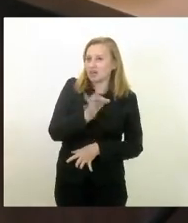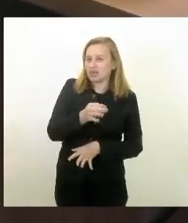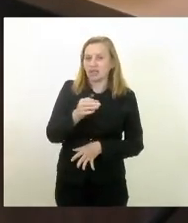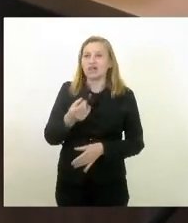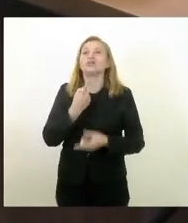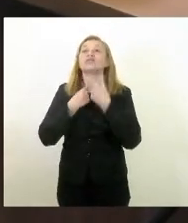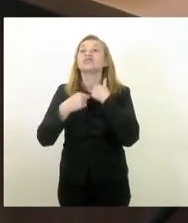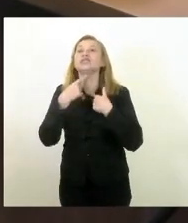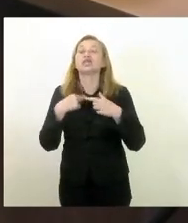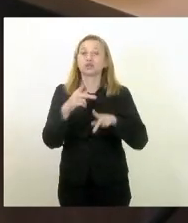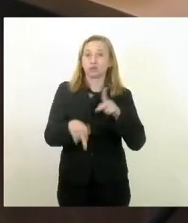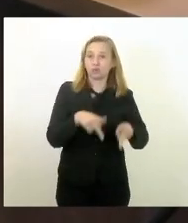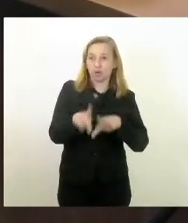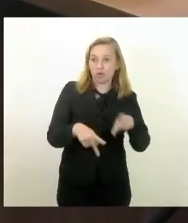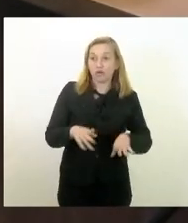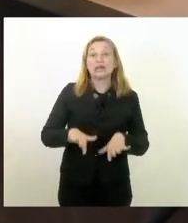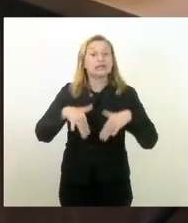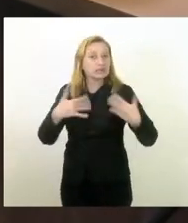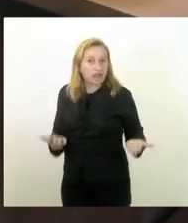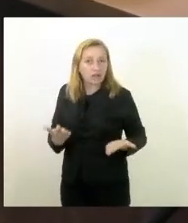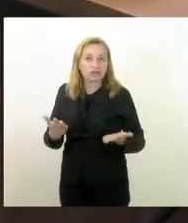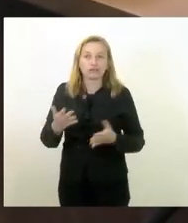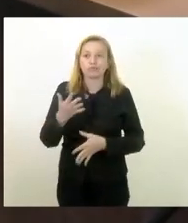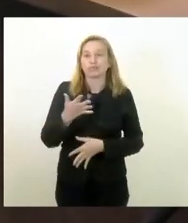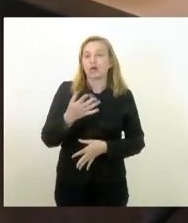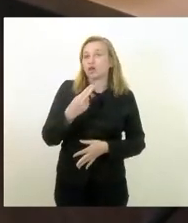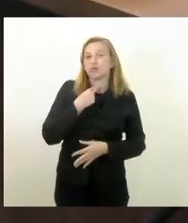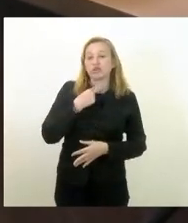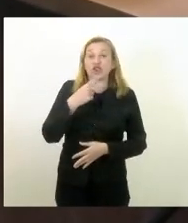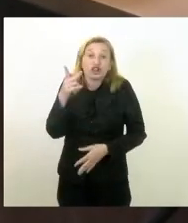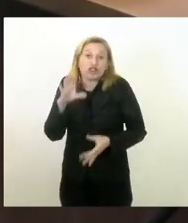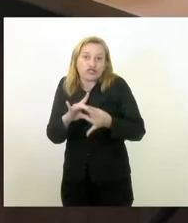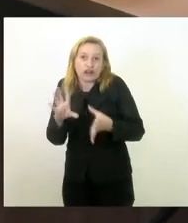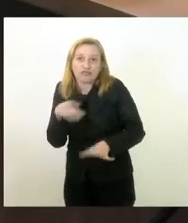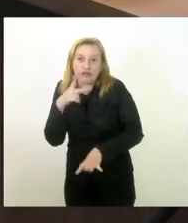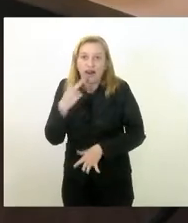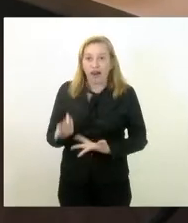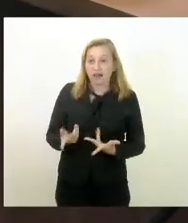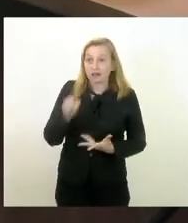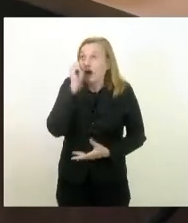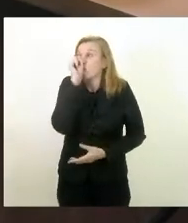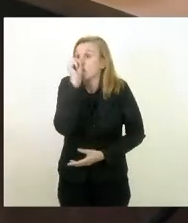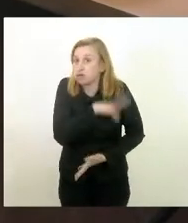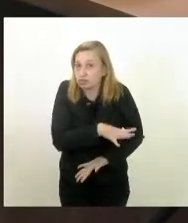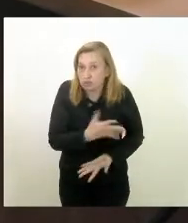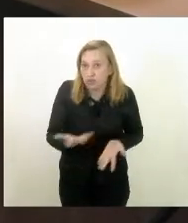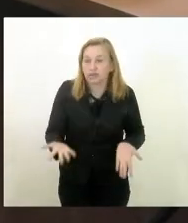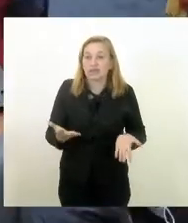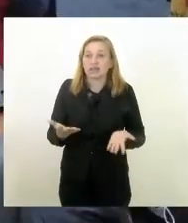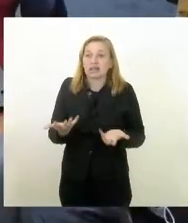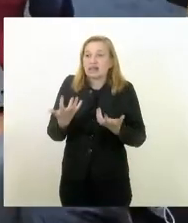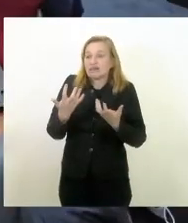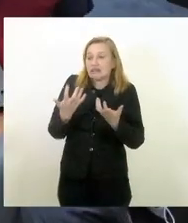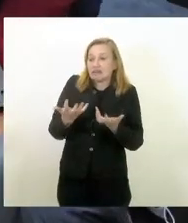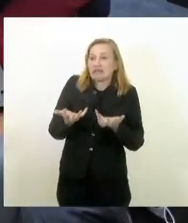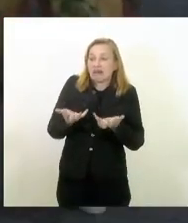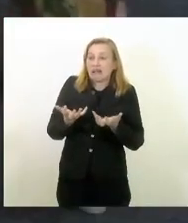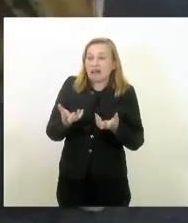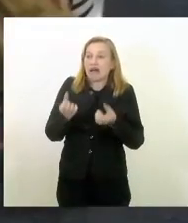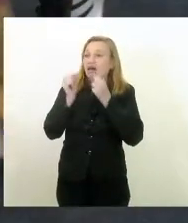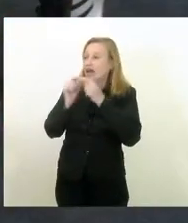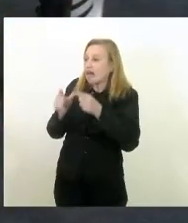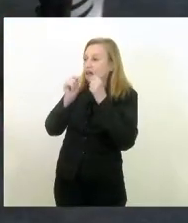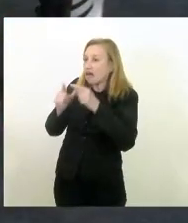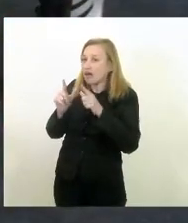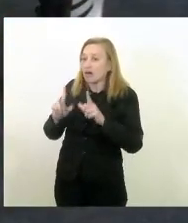vontade da população então eu não poderia deixar de vir aqui falar desse absurdo de querer criticar um